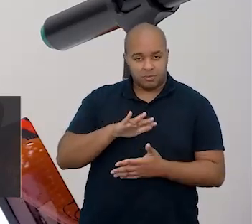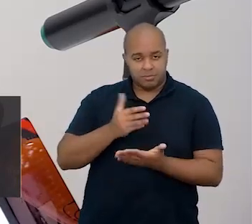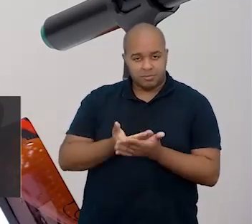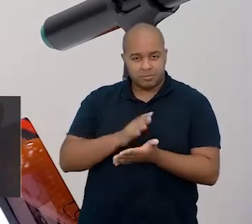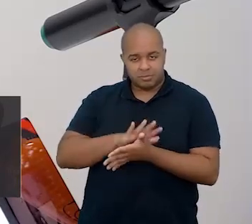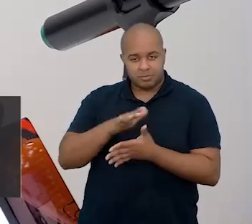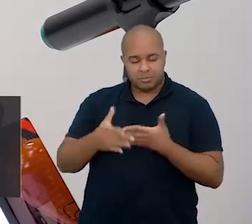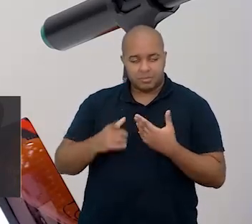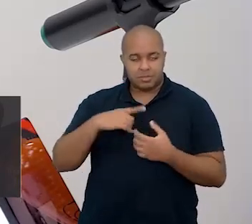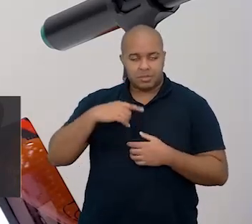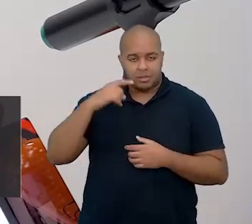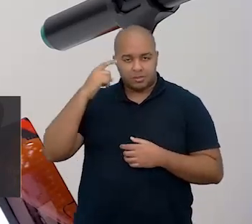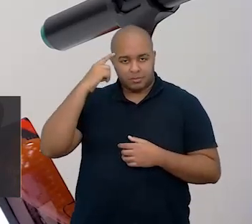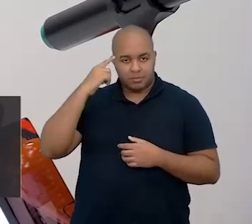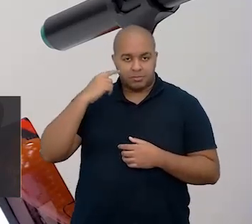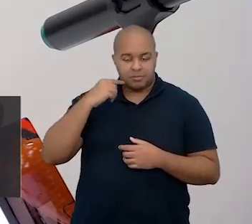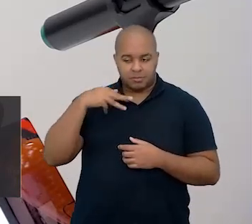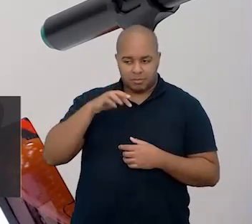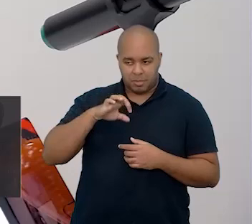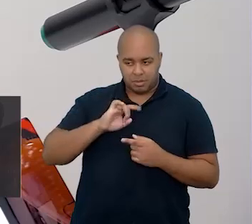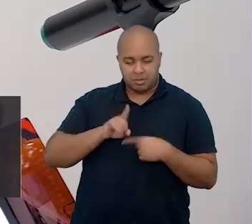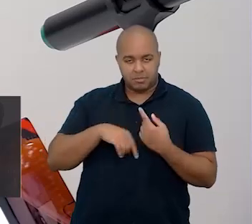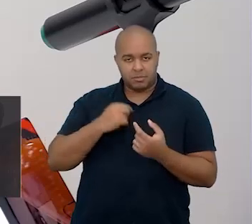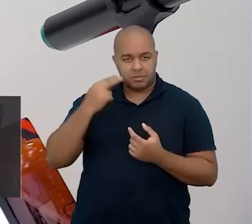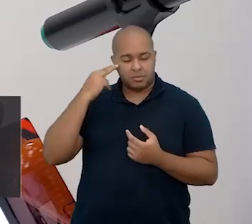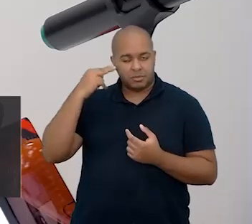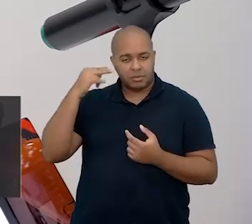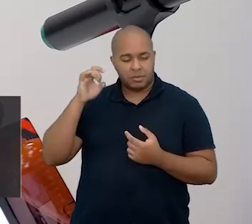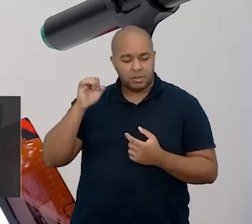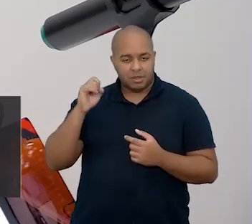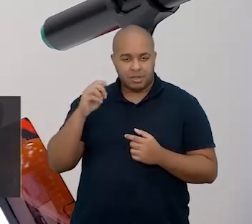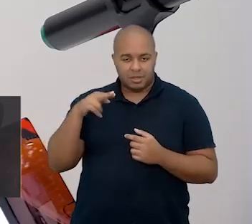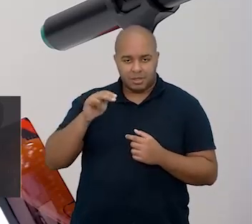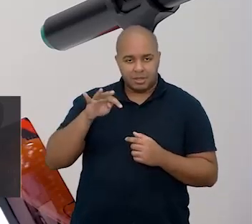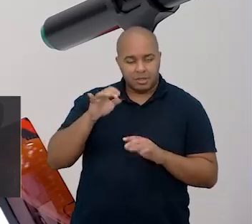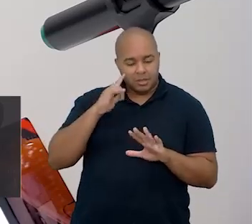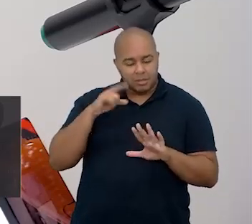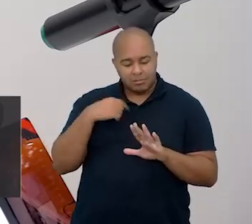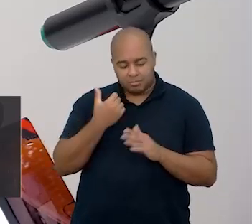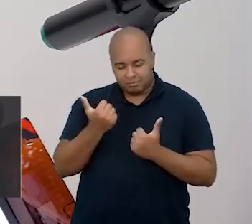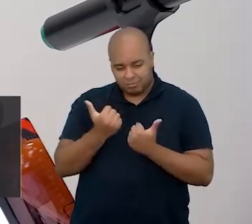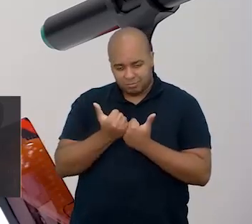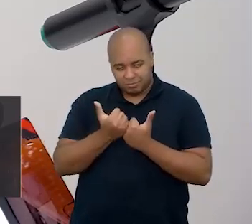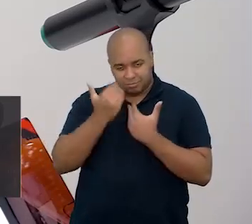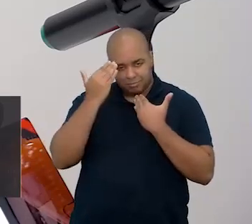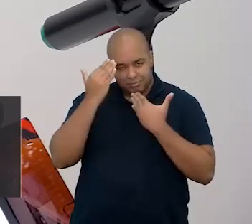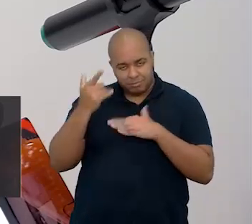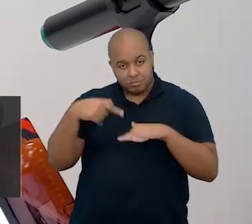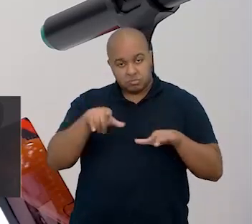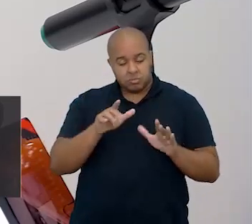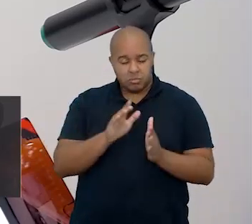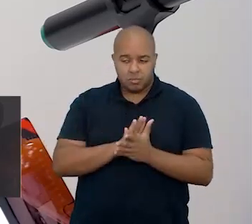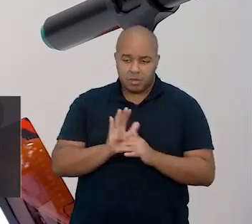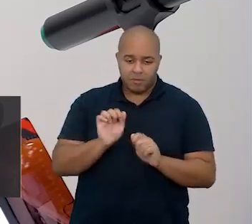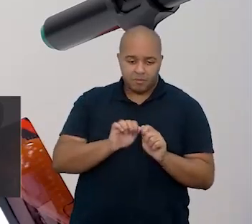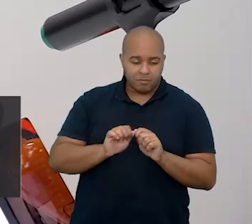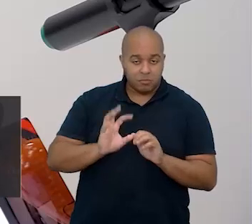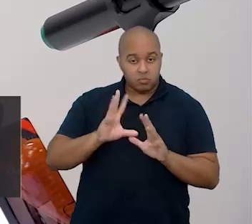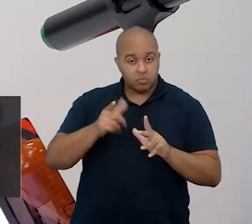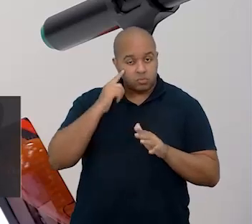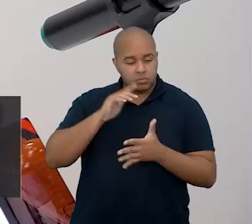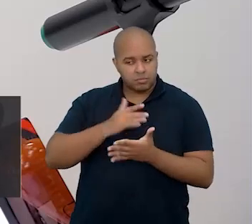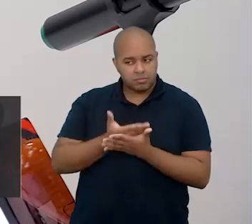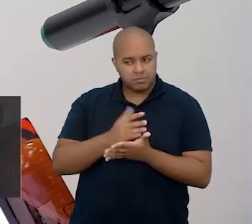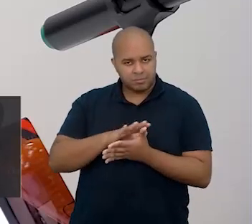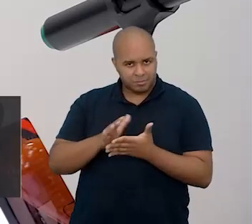tem o Marco e a Natália. Muito, muito, muito obrigada pelo apoio de vocês, por nos ajudar a fazer tudo